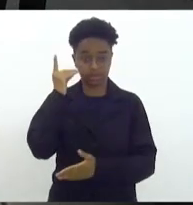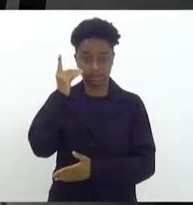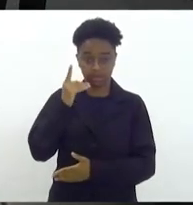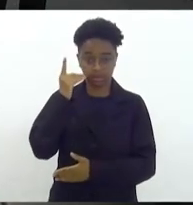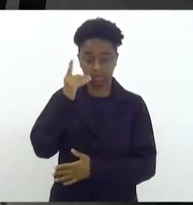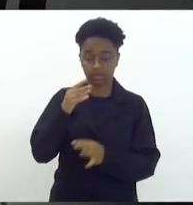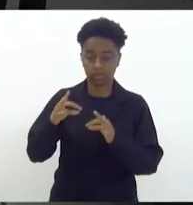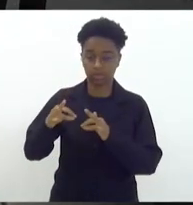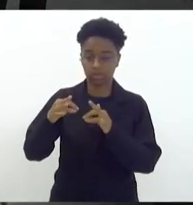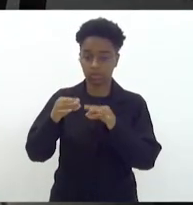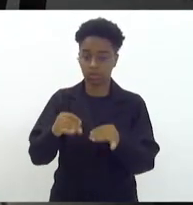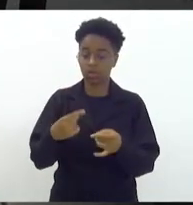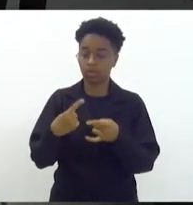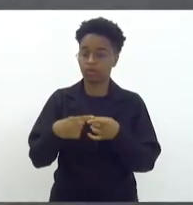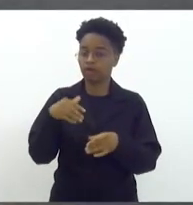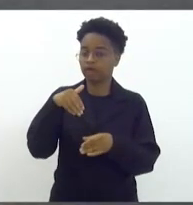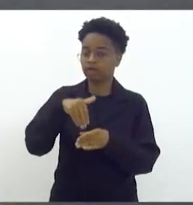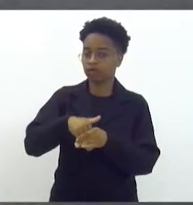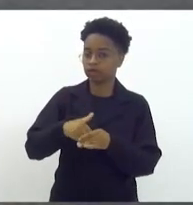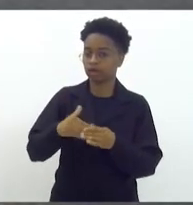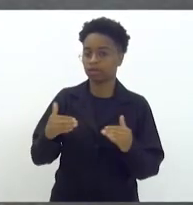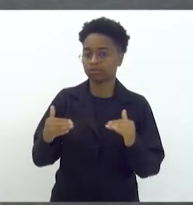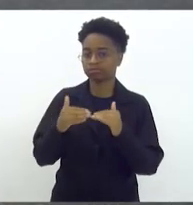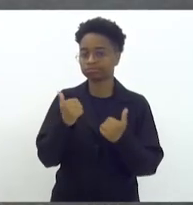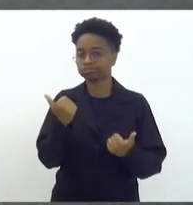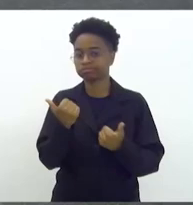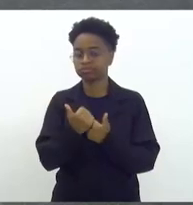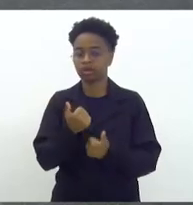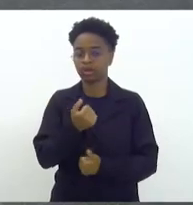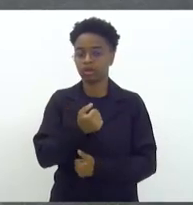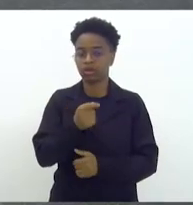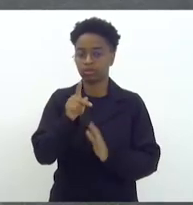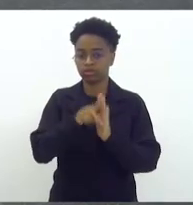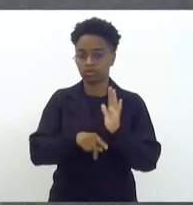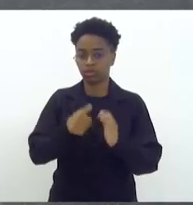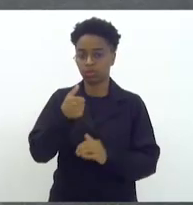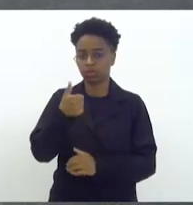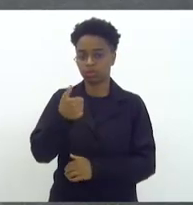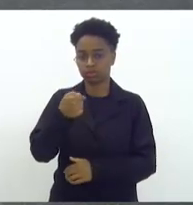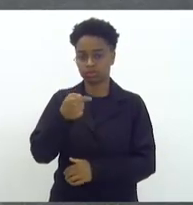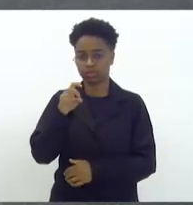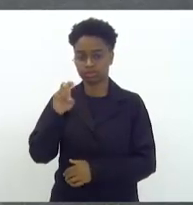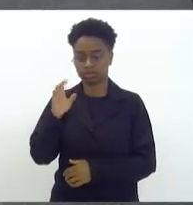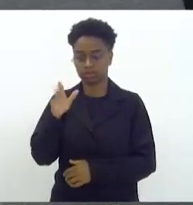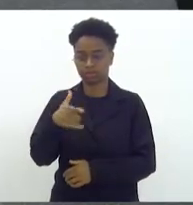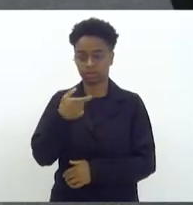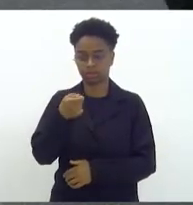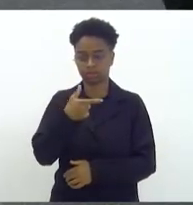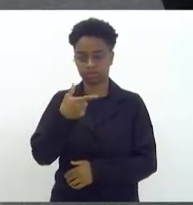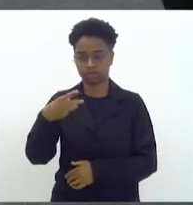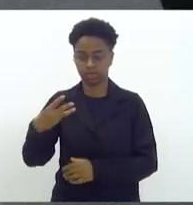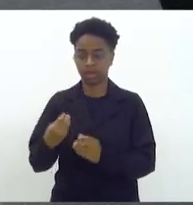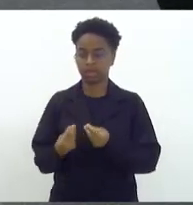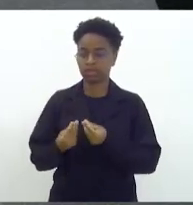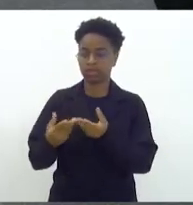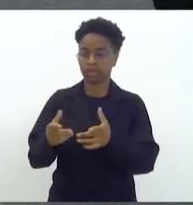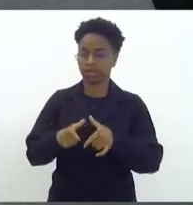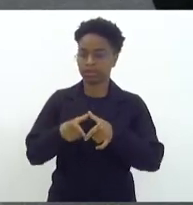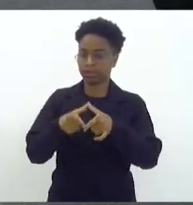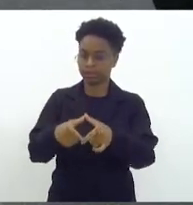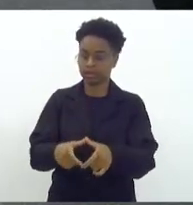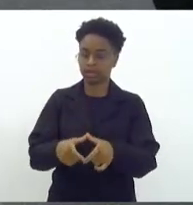que votaram a favor do projeto 175-2023, concedendo a medalha Tiradentes